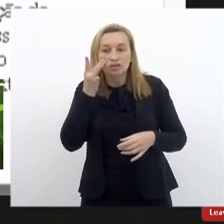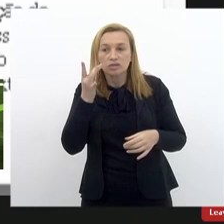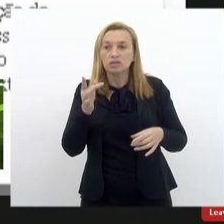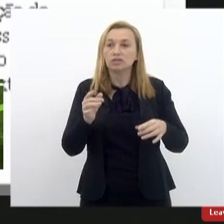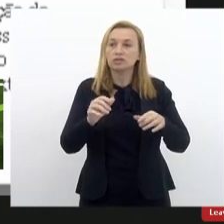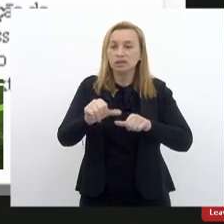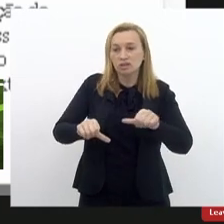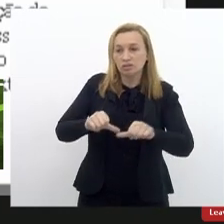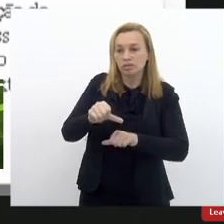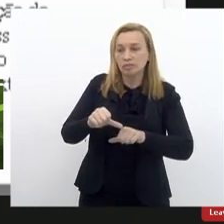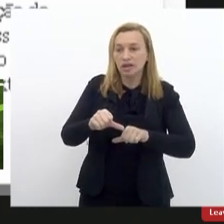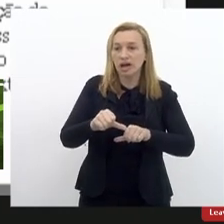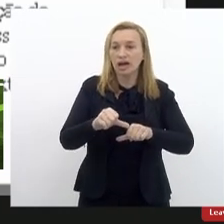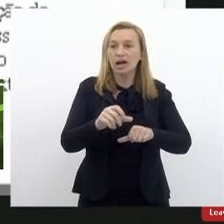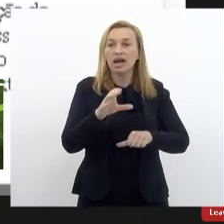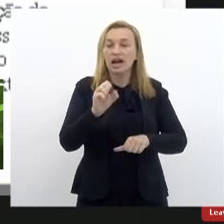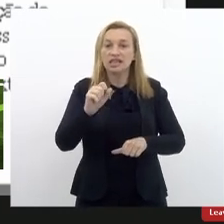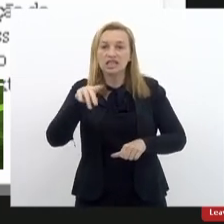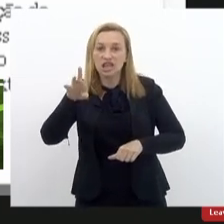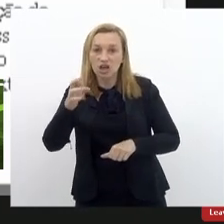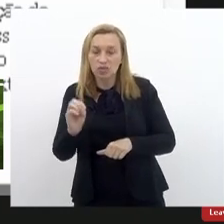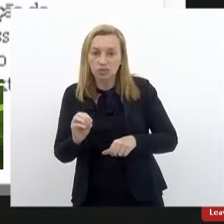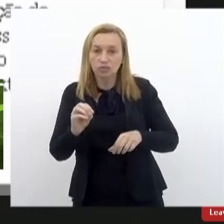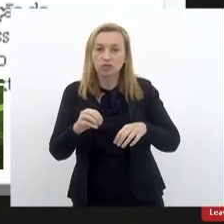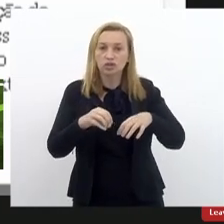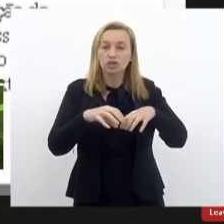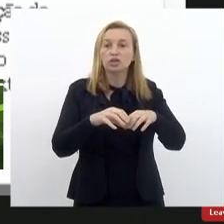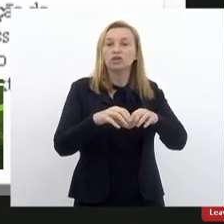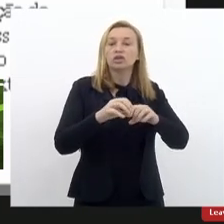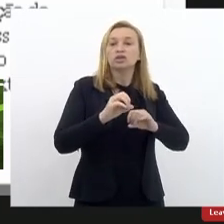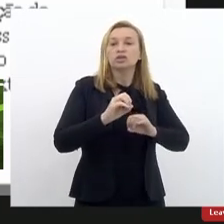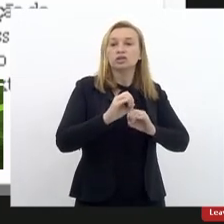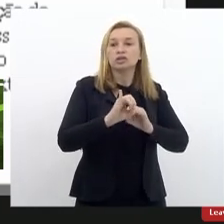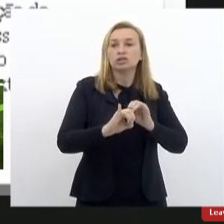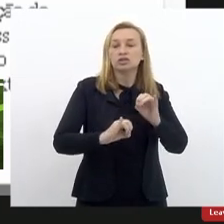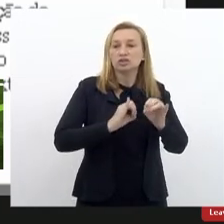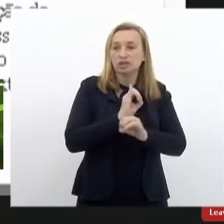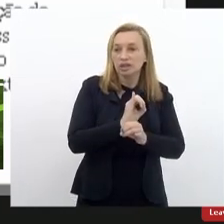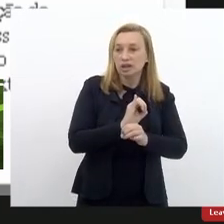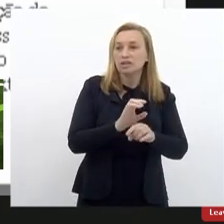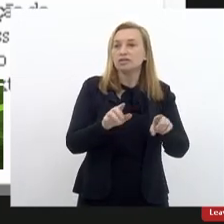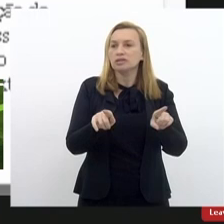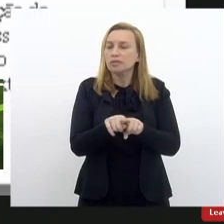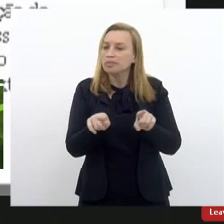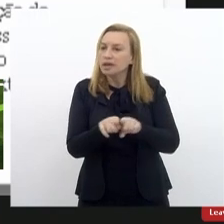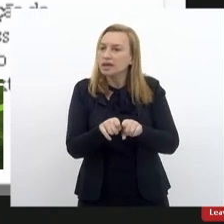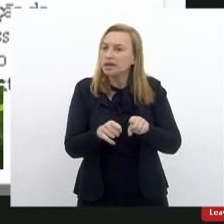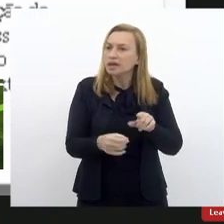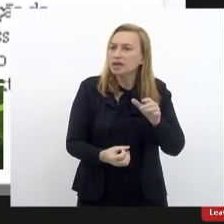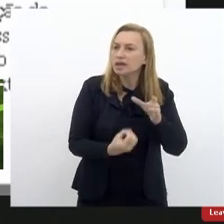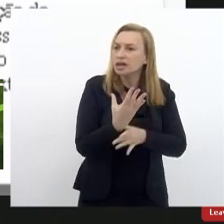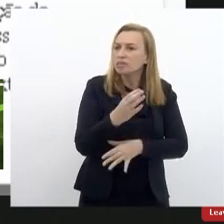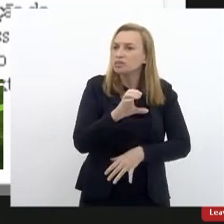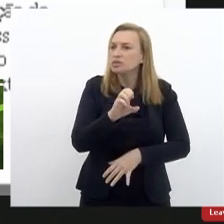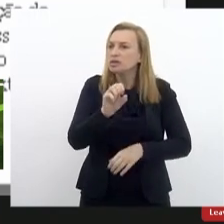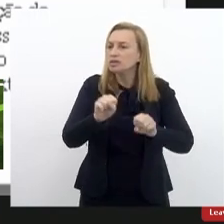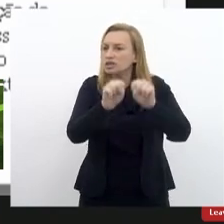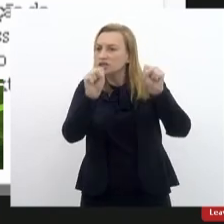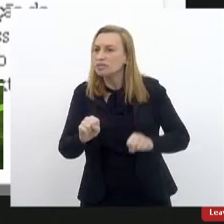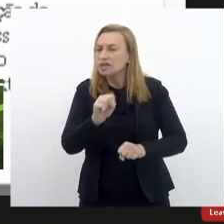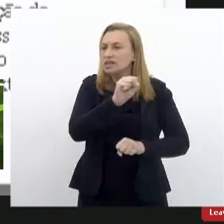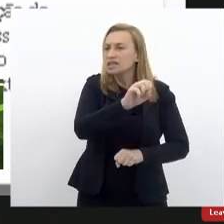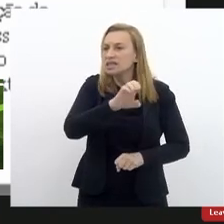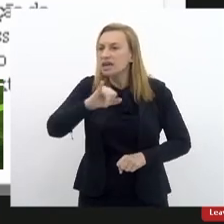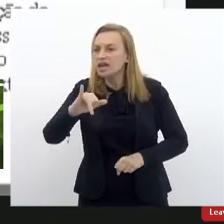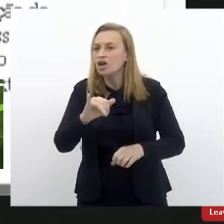o Sistema SEI e implementamos também o processo eletrônico para usuários externos. E deixo aqui um parêntese, porque